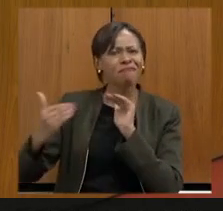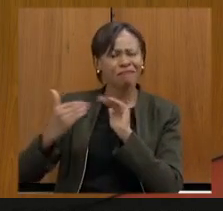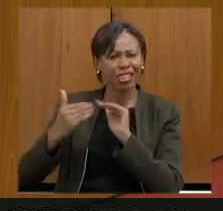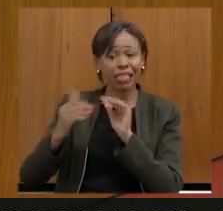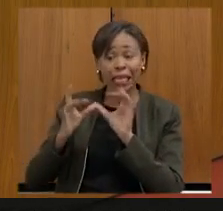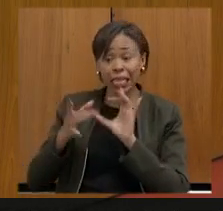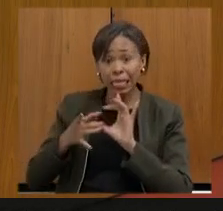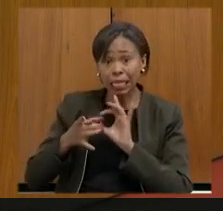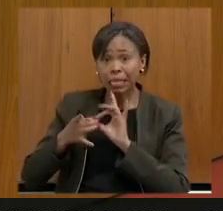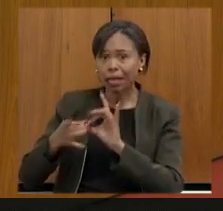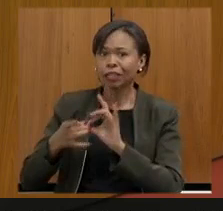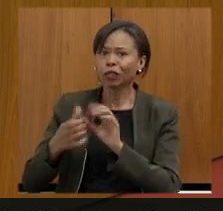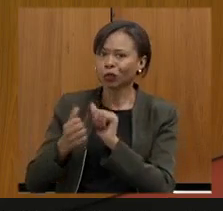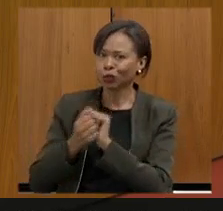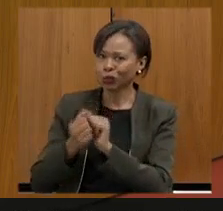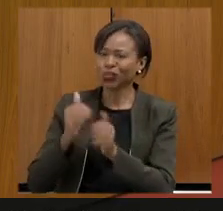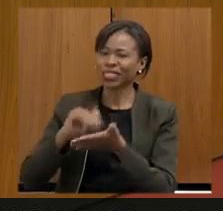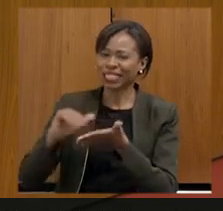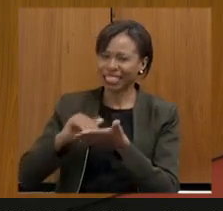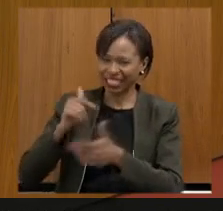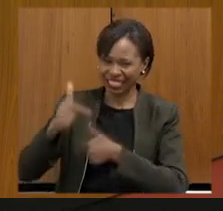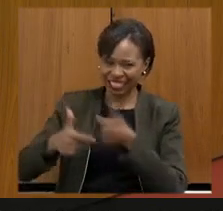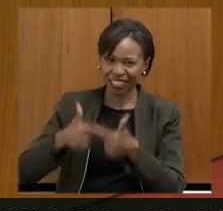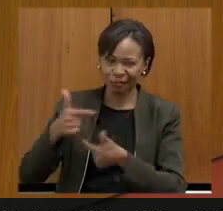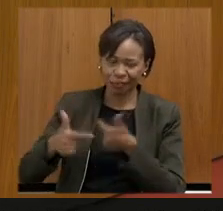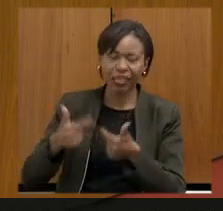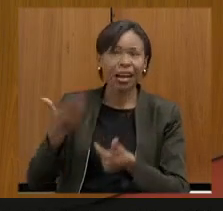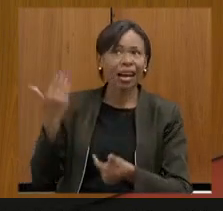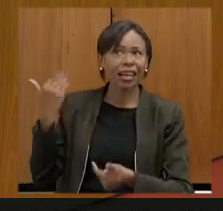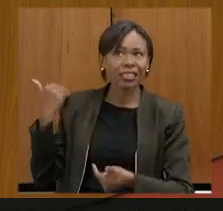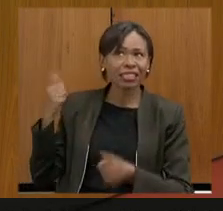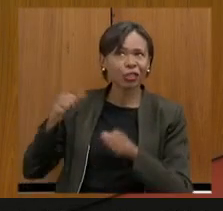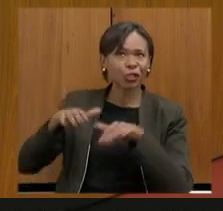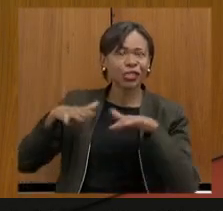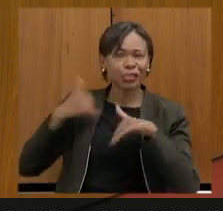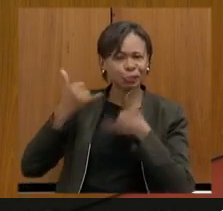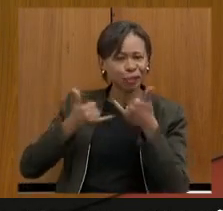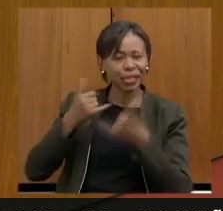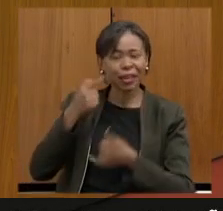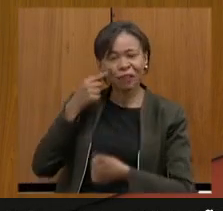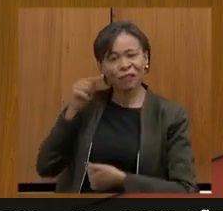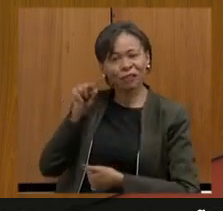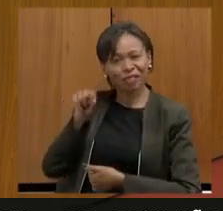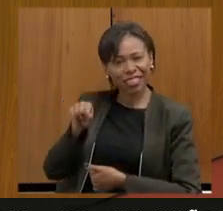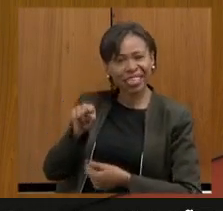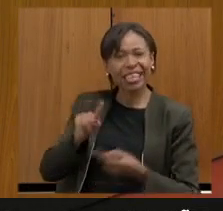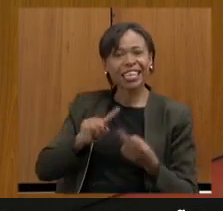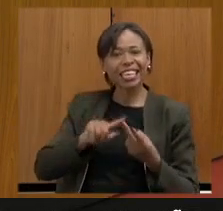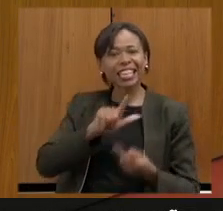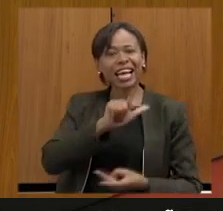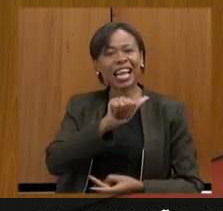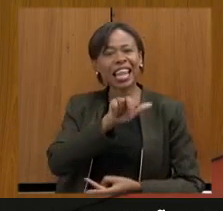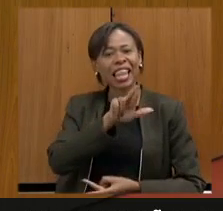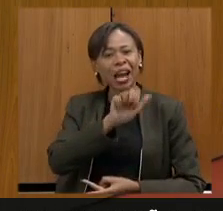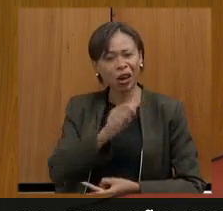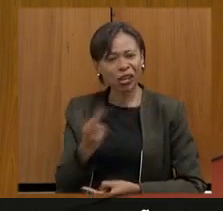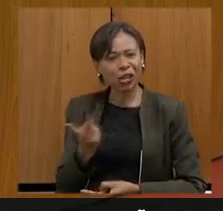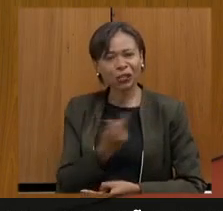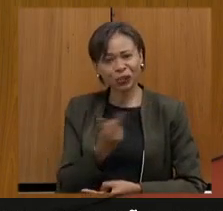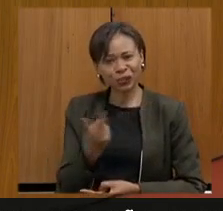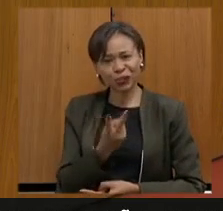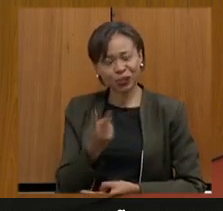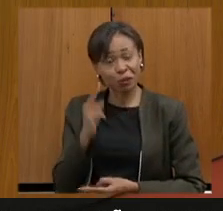secretaria eu brinquei dizendo na última audiência que eu vejo em você e na deputada Laura também as